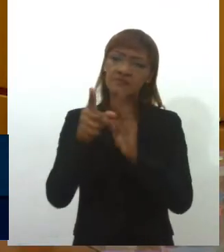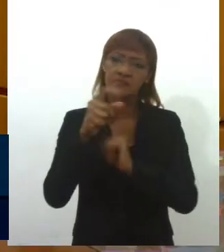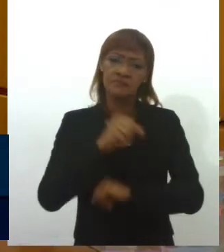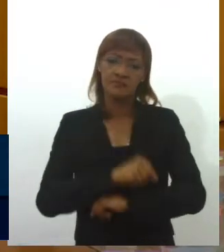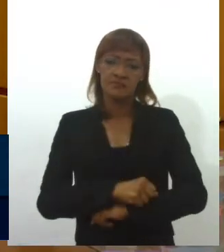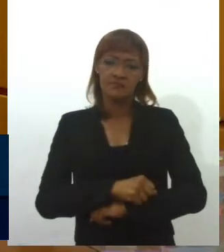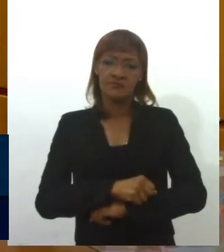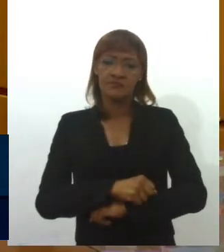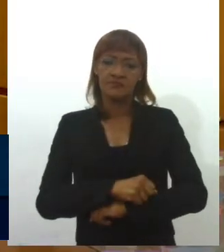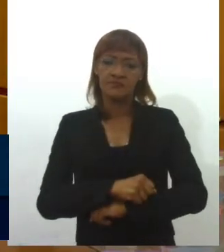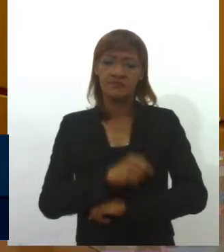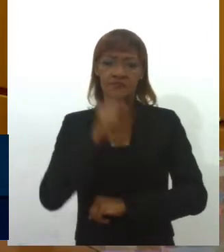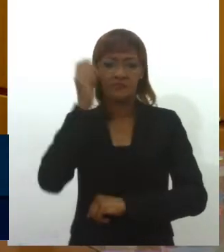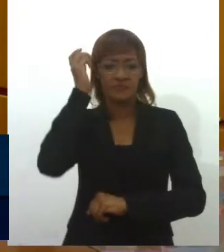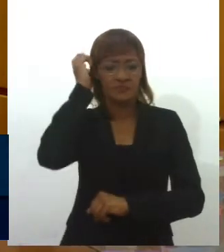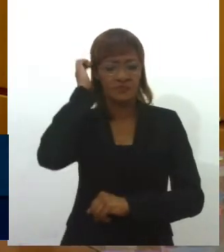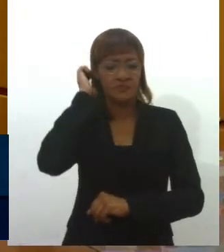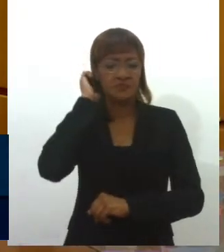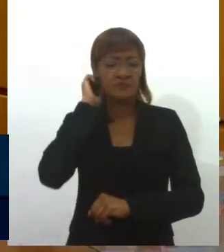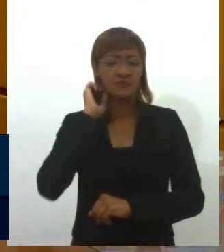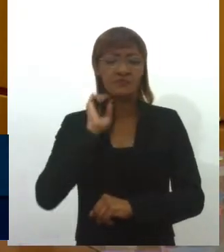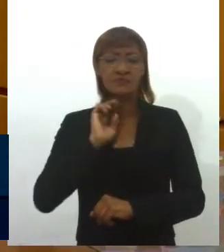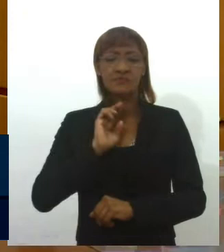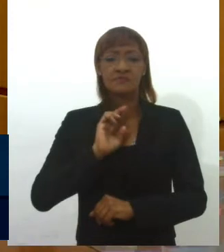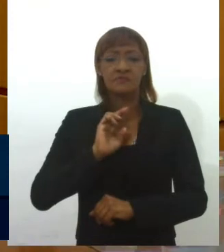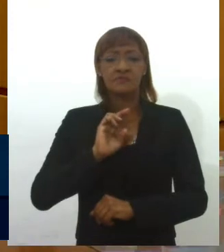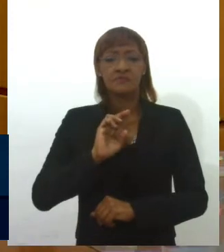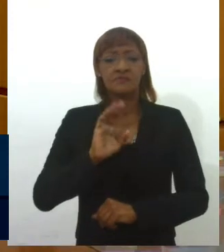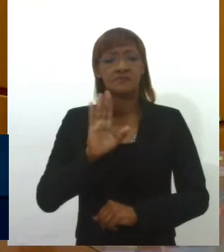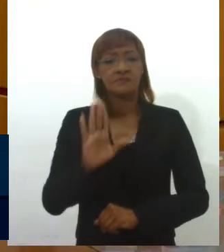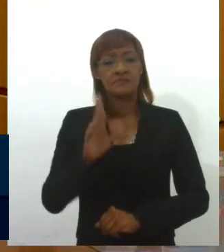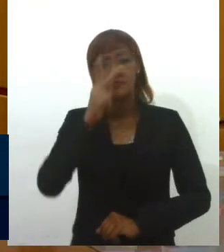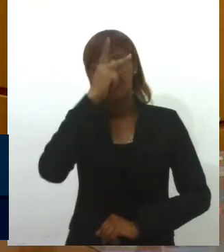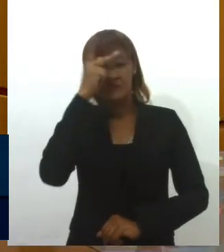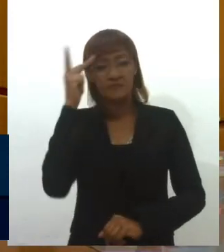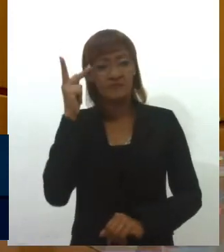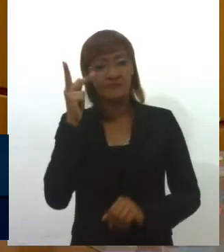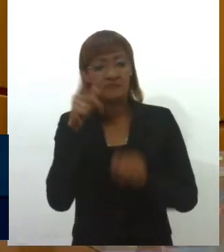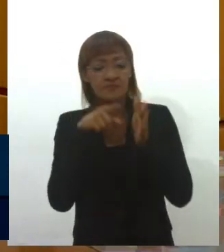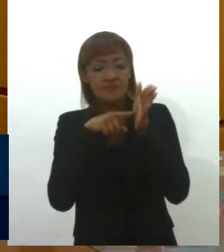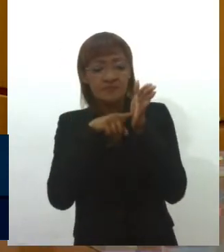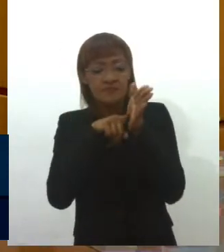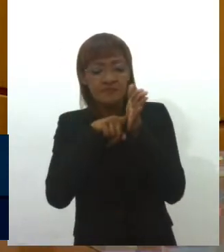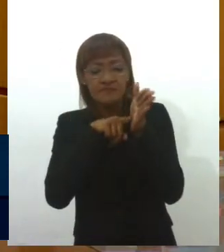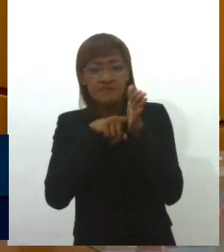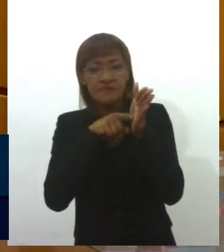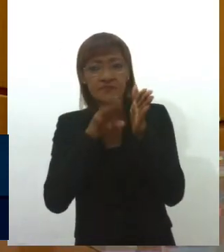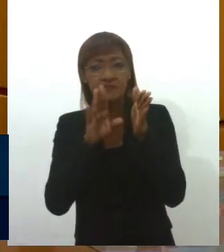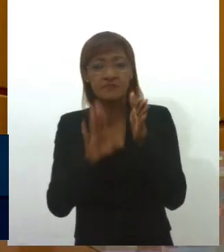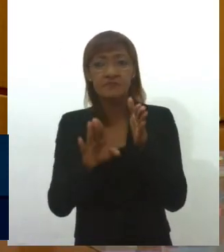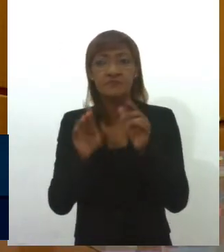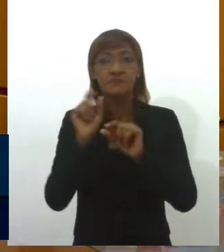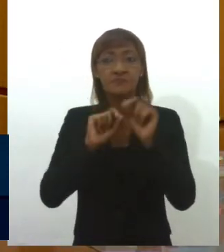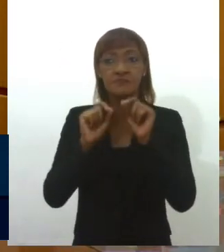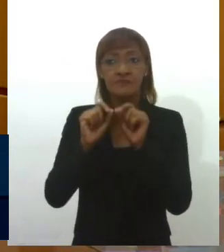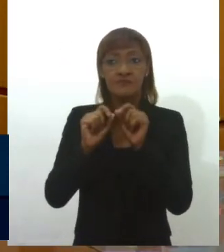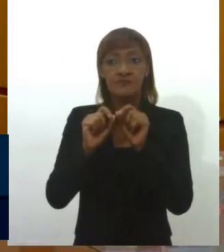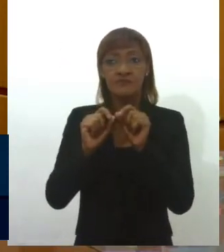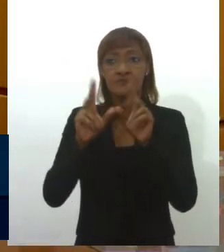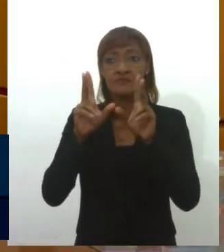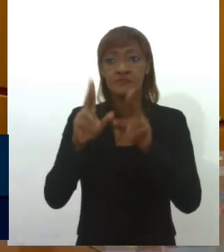O nazismo, se as pessoas forem estudar em profundidade, é uma corrente de pensamento, uma corrente política